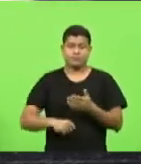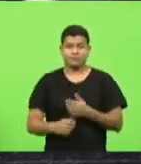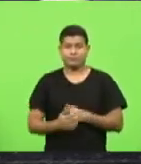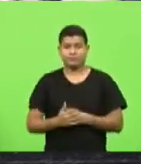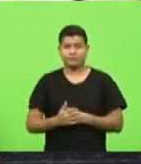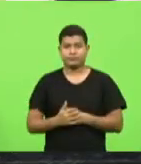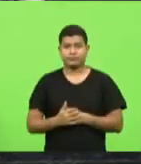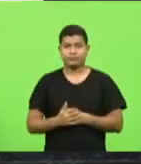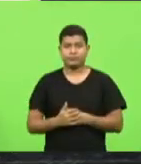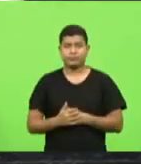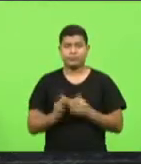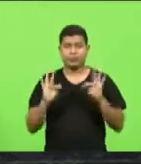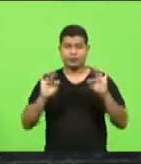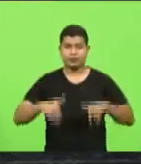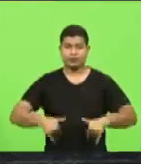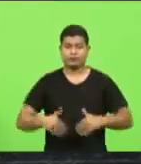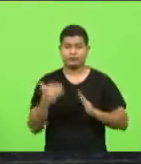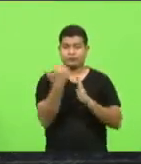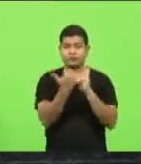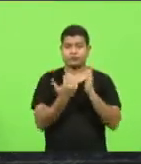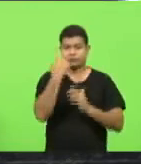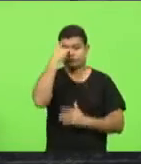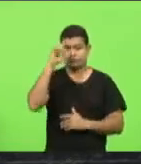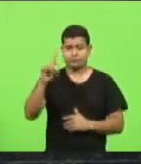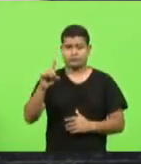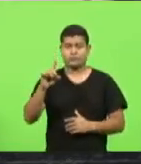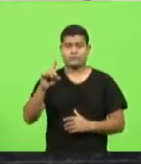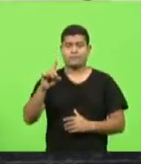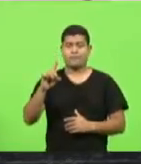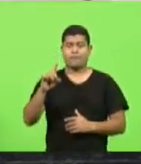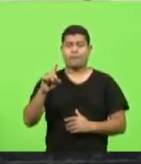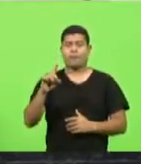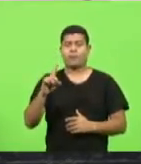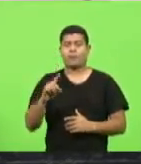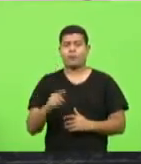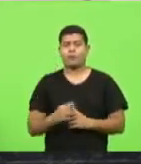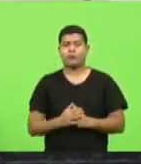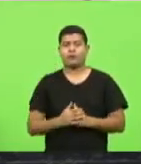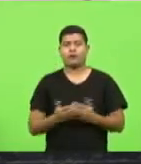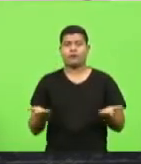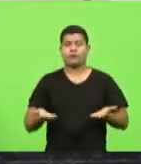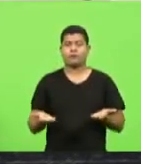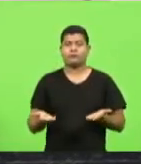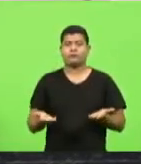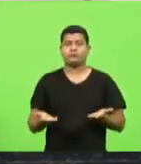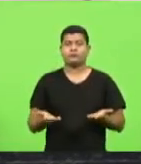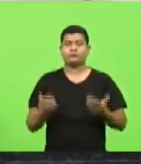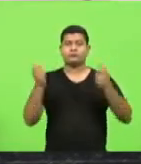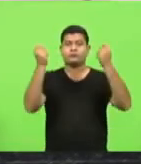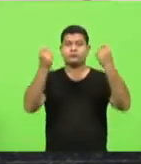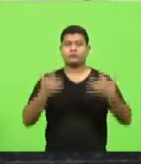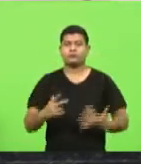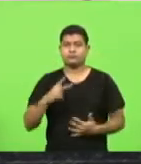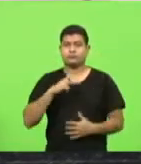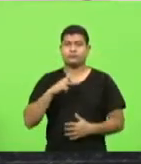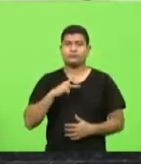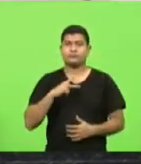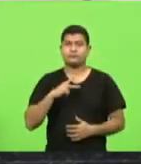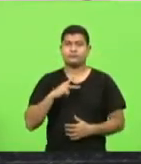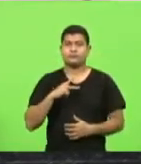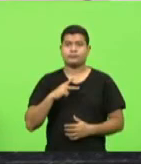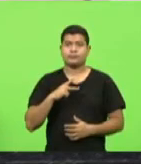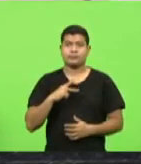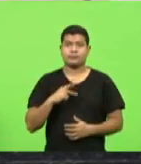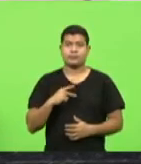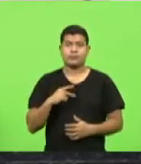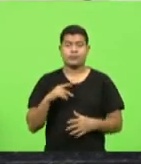finalizando a ordem do dia entraremos agora em explicações pessoais eu pergunto